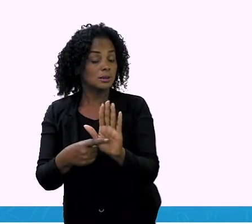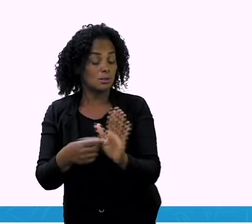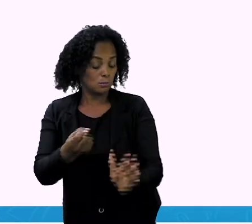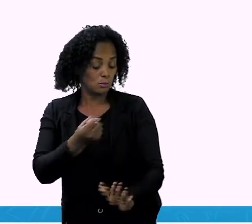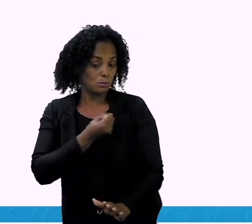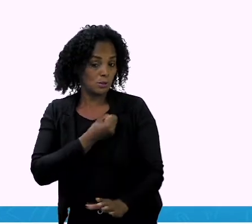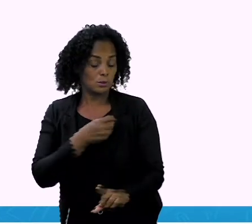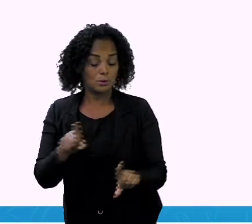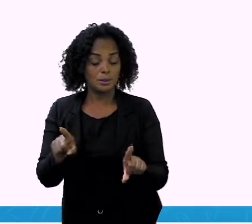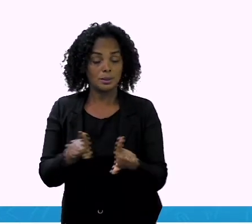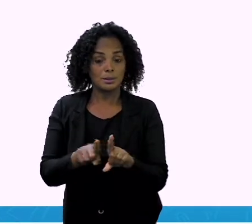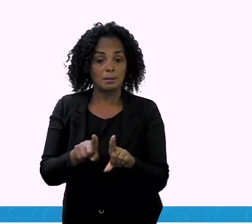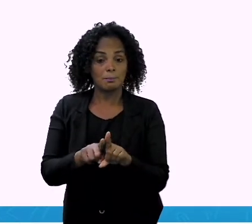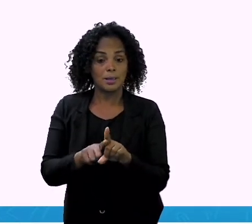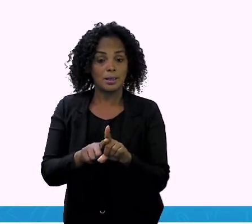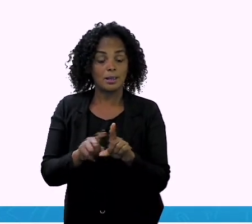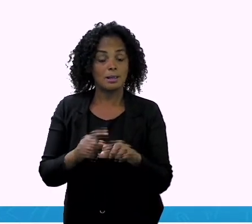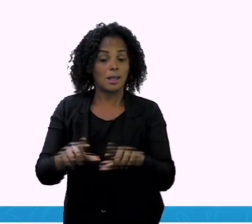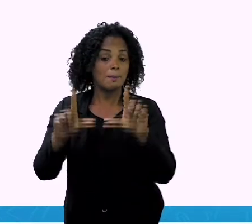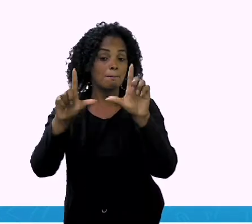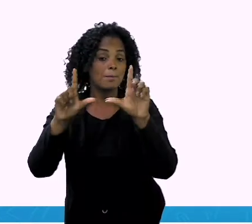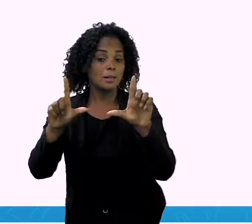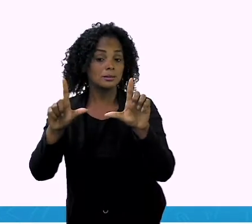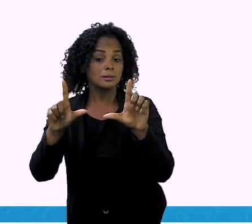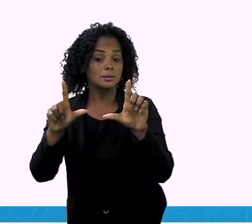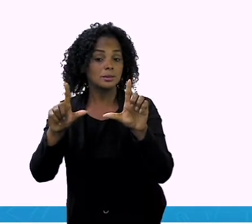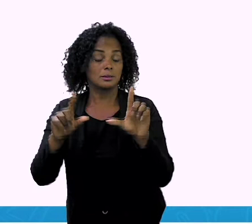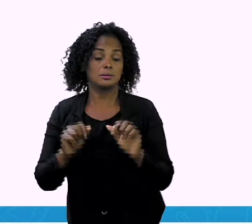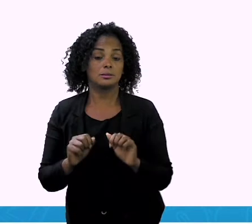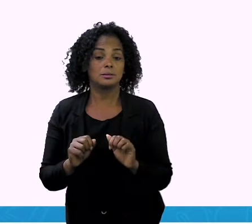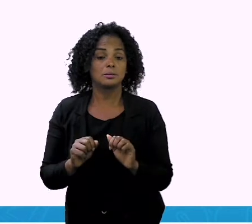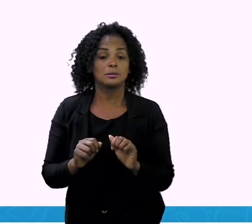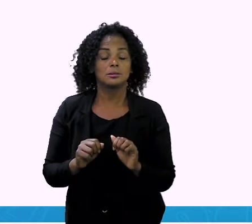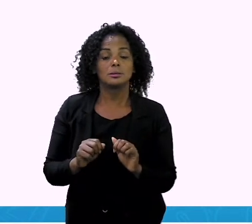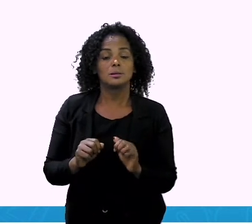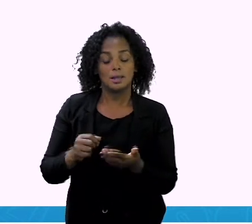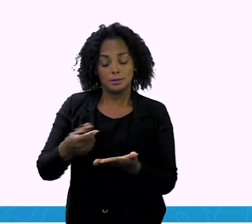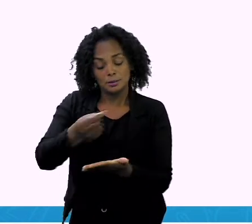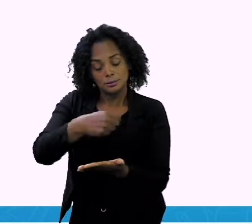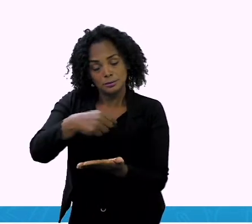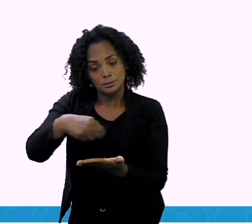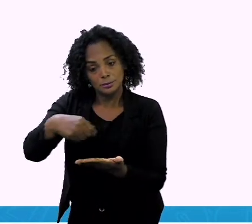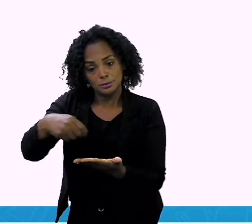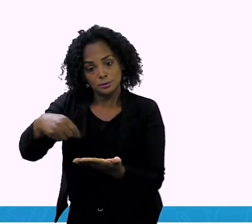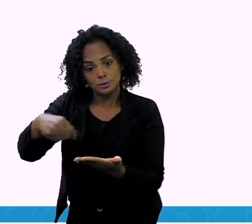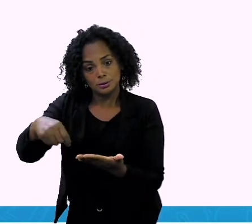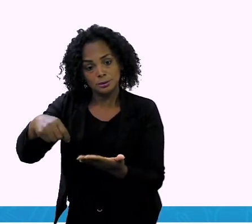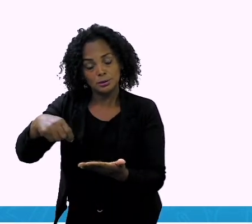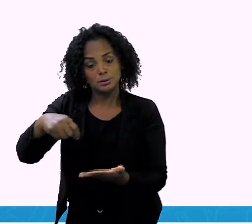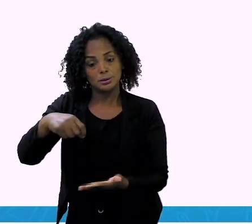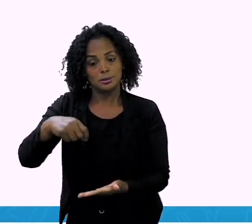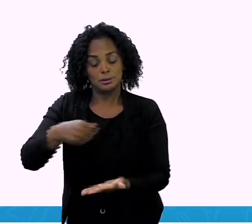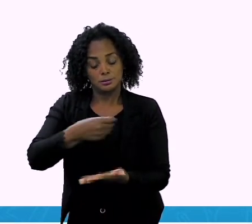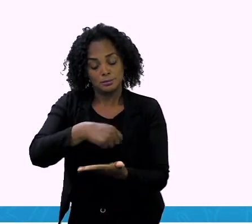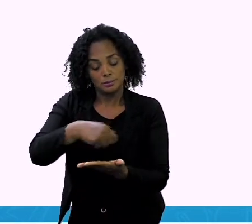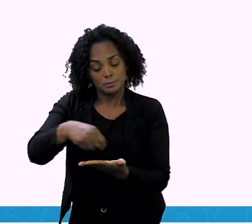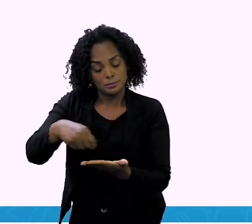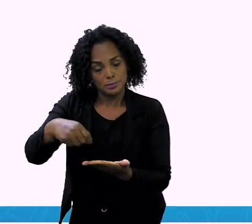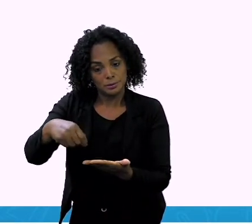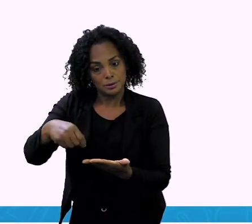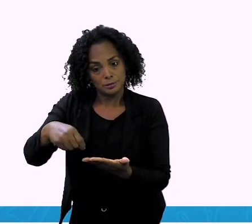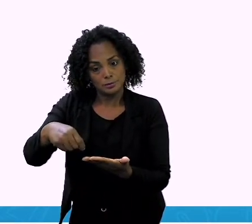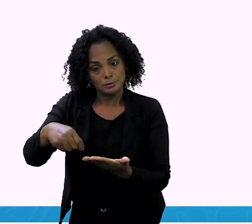observar. E aqui está a representação do numeral aqui. Dez centavos.